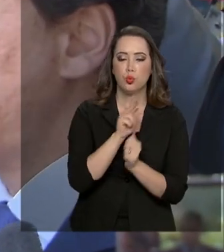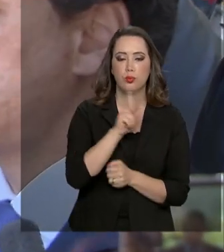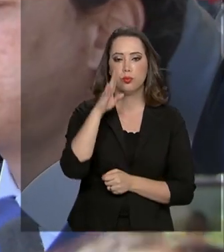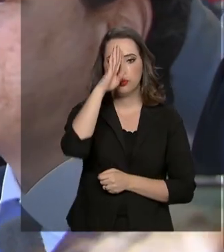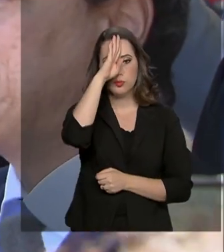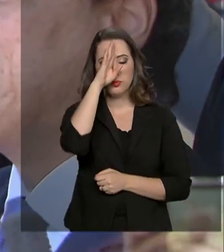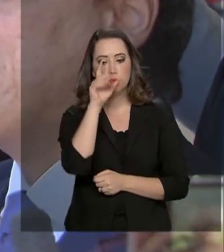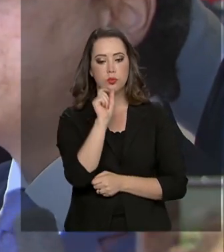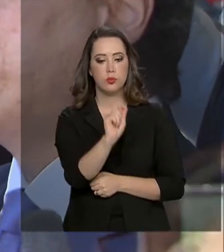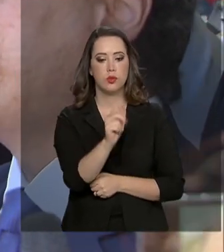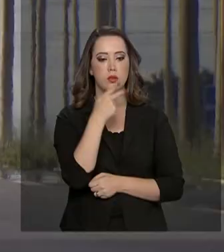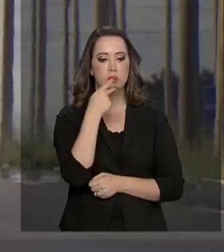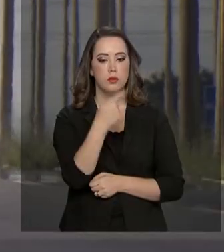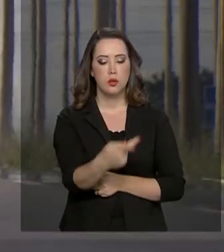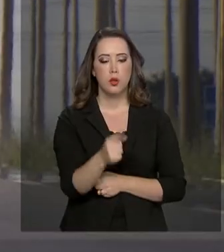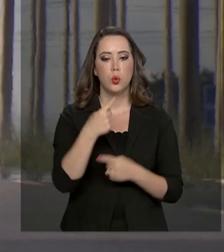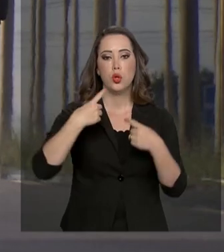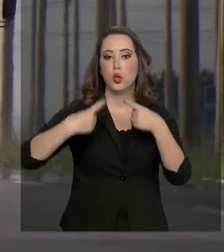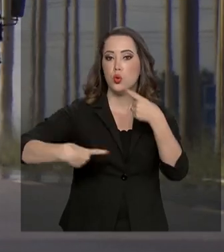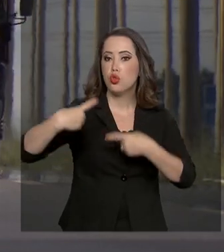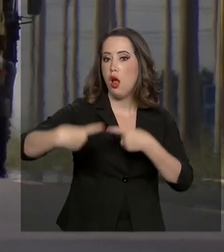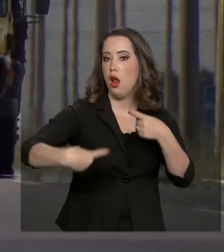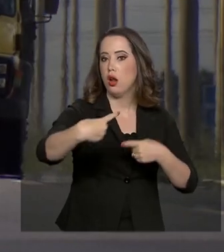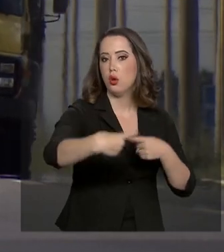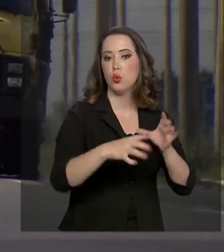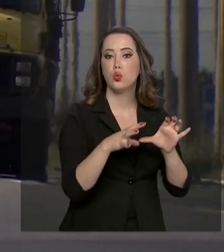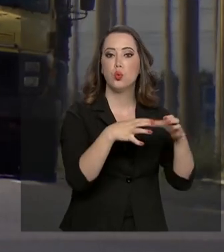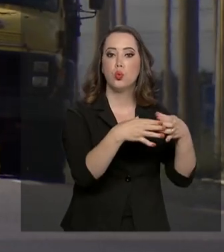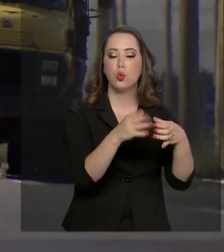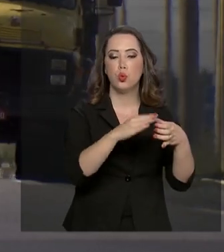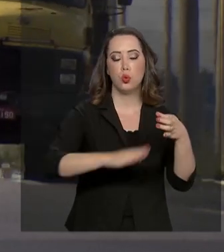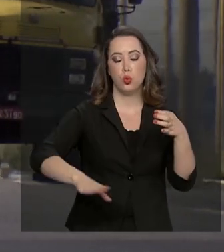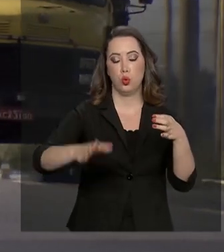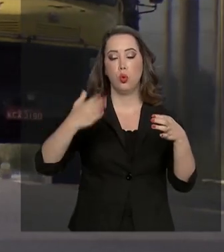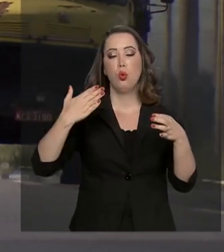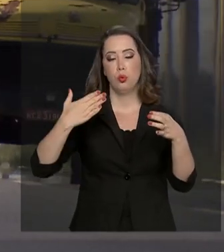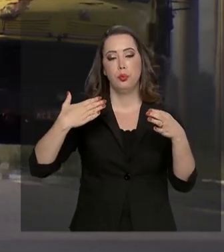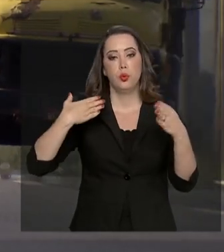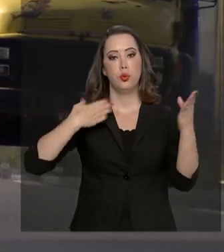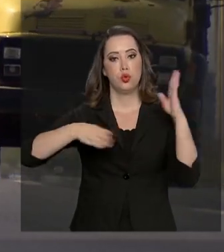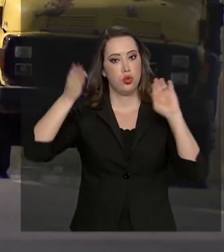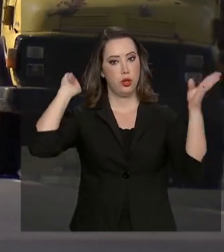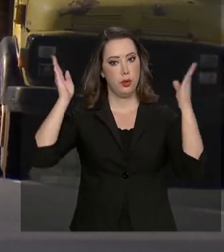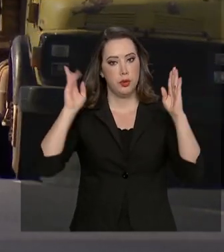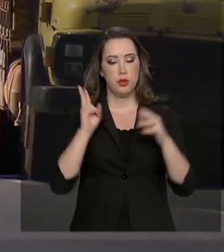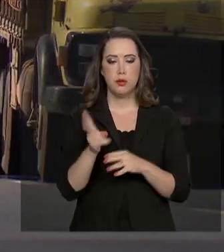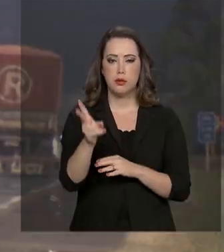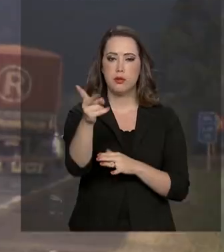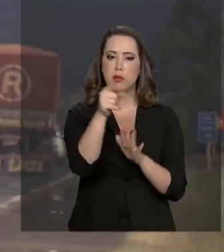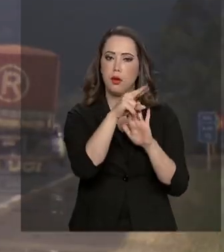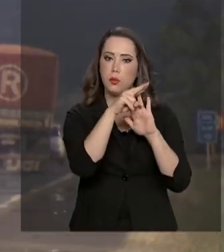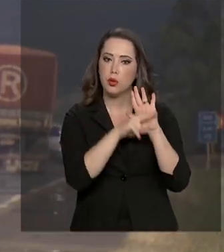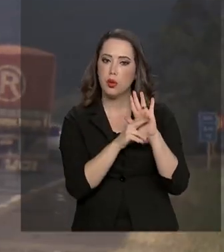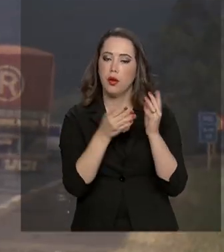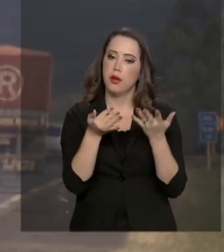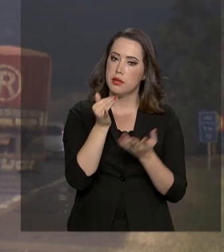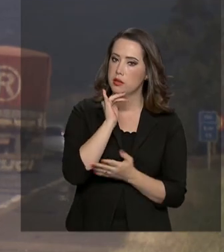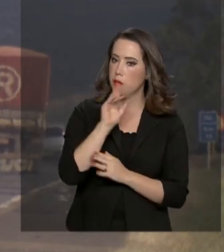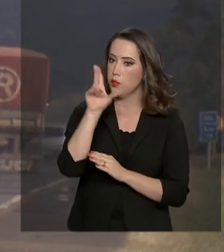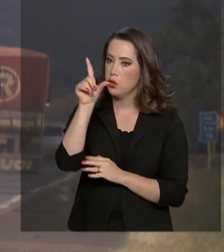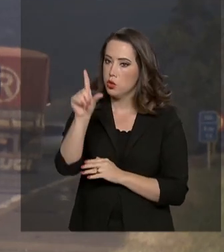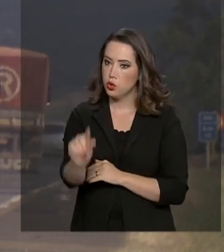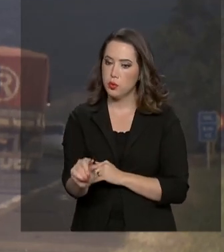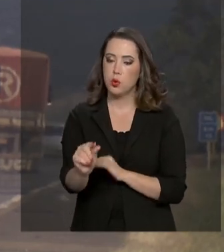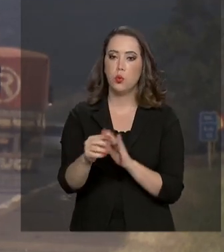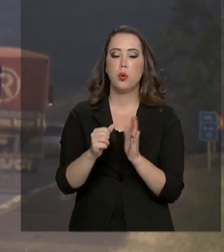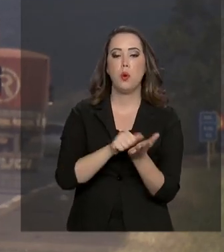Jair Bolsonaro, ele disse que o diálogo do governo com a categoria é frequente e vem rendendo medidas como a redução da multa